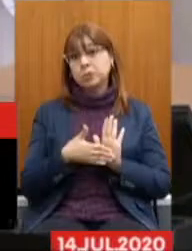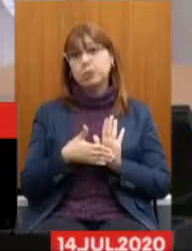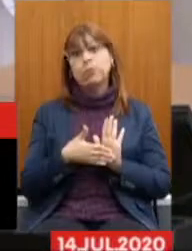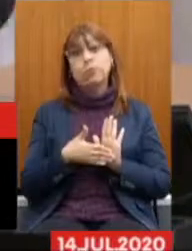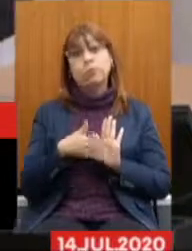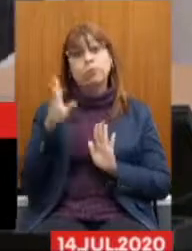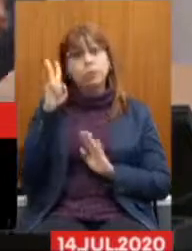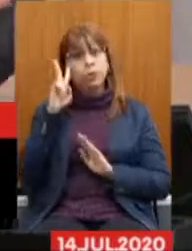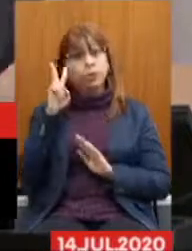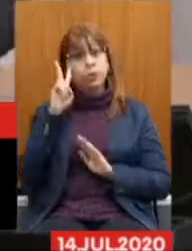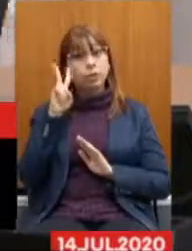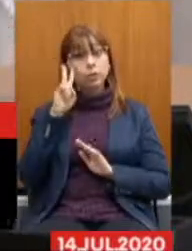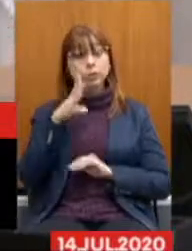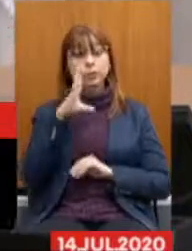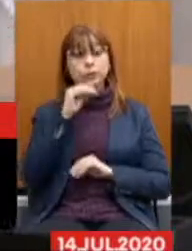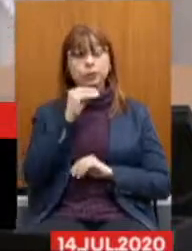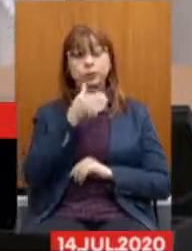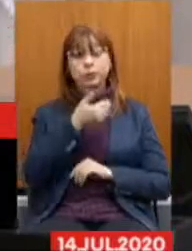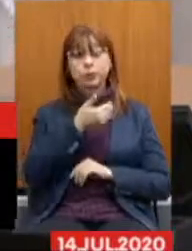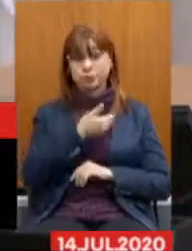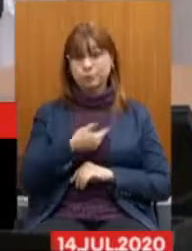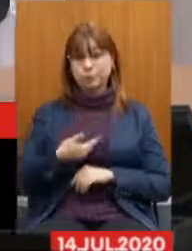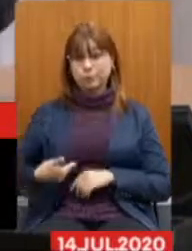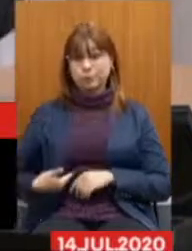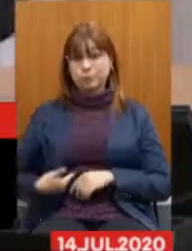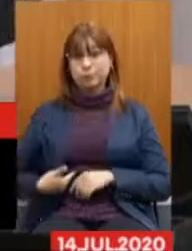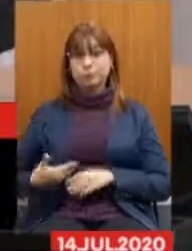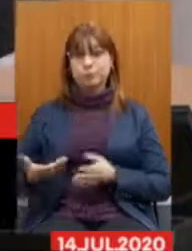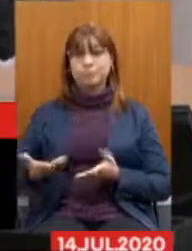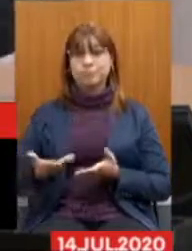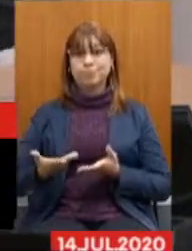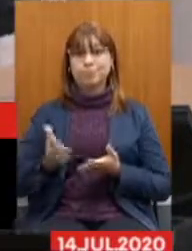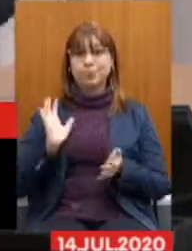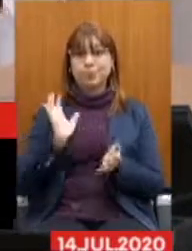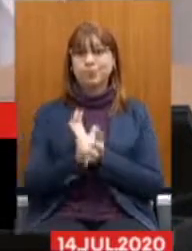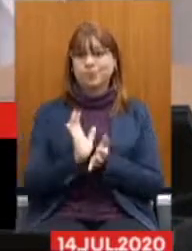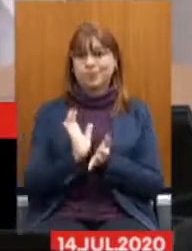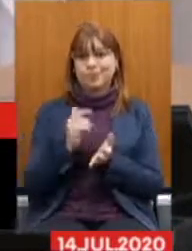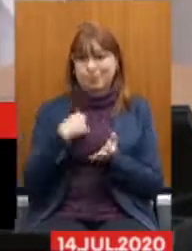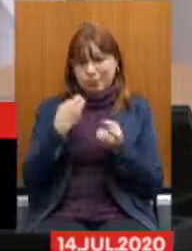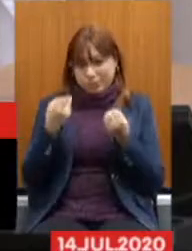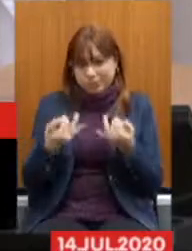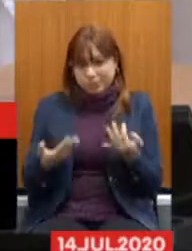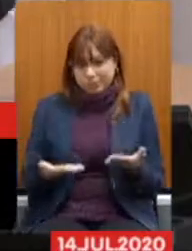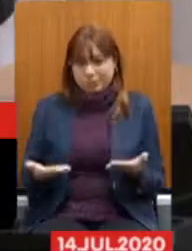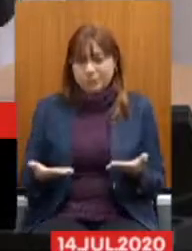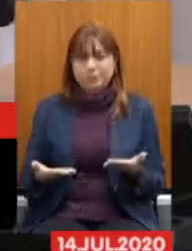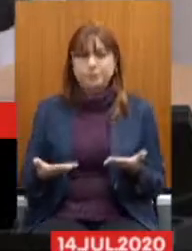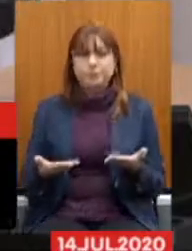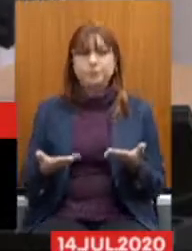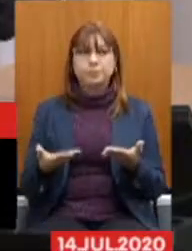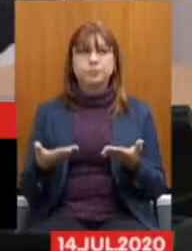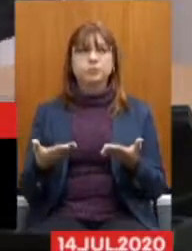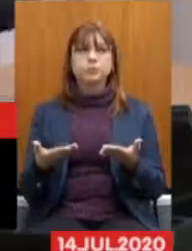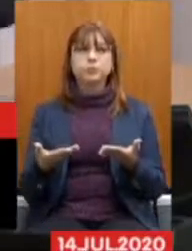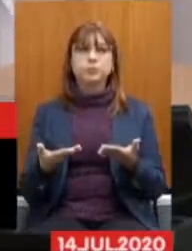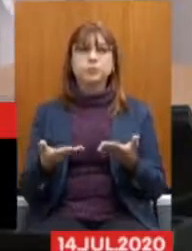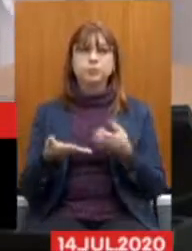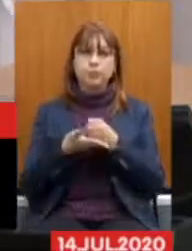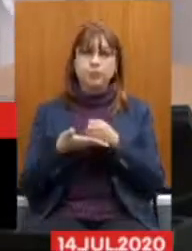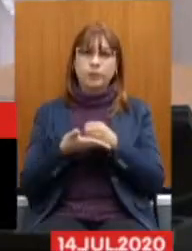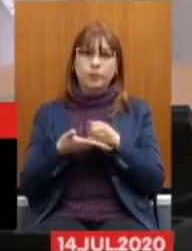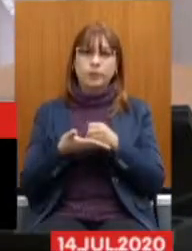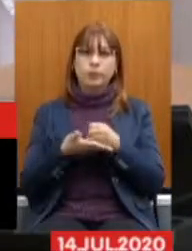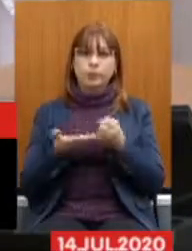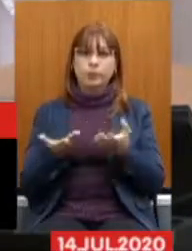servidores que estão em situação das quais eu estou dizendo. A nossa base no Sindicato Público,